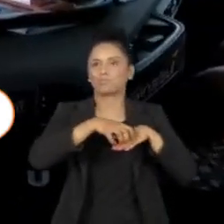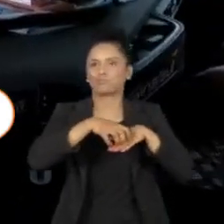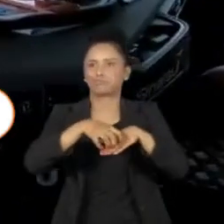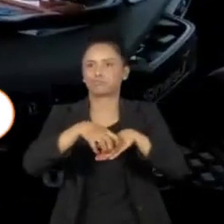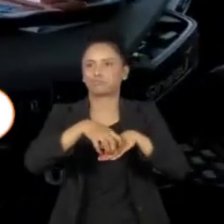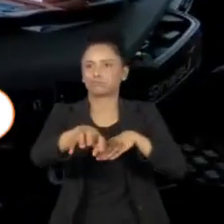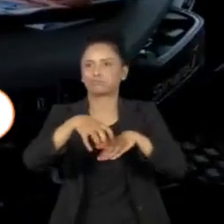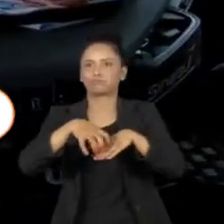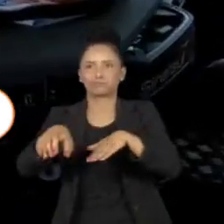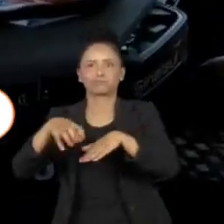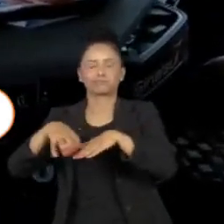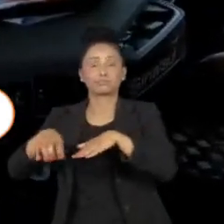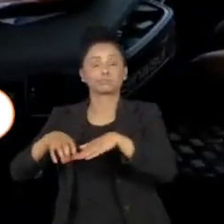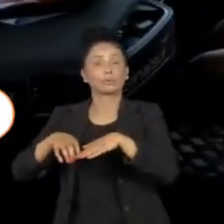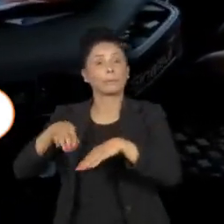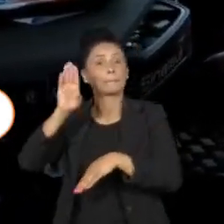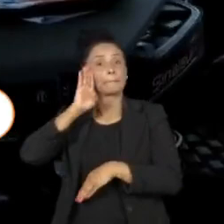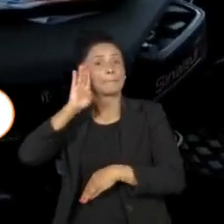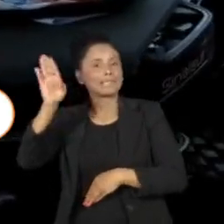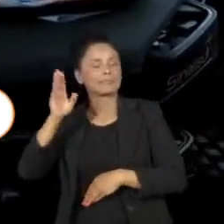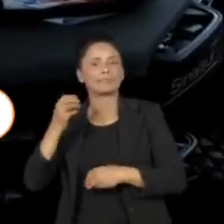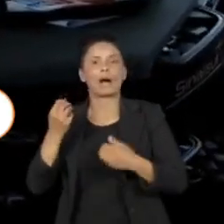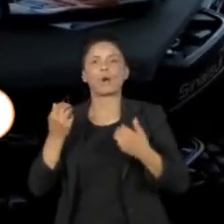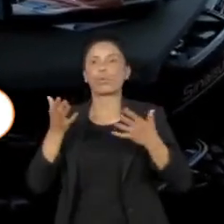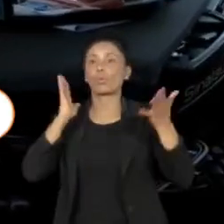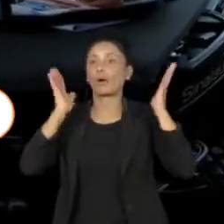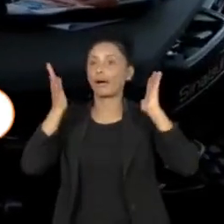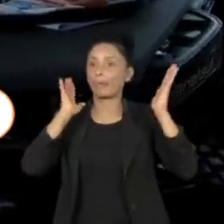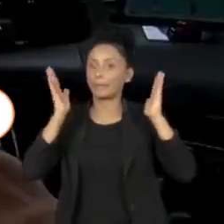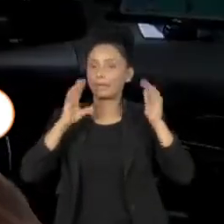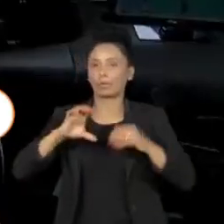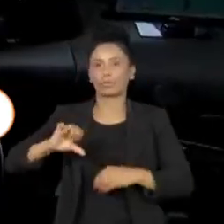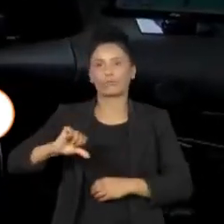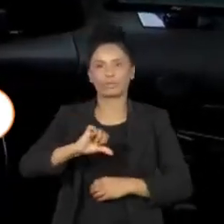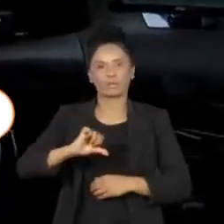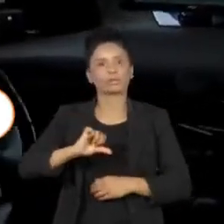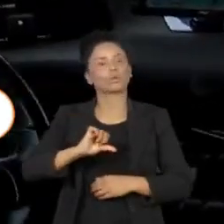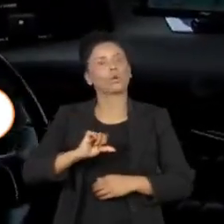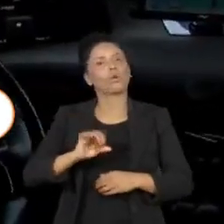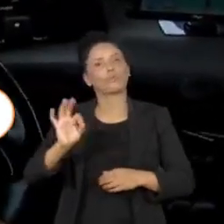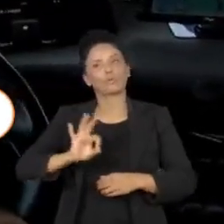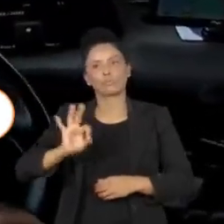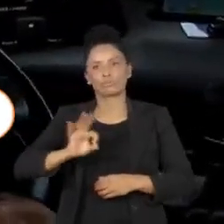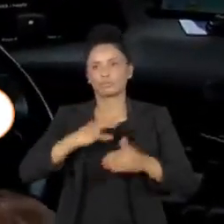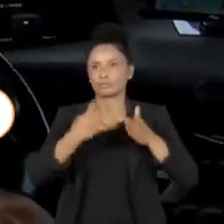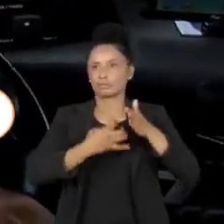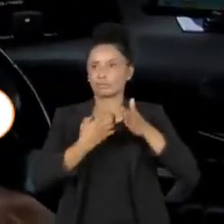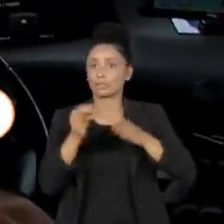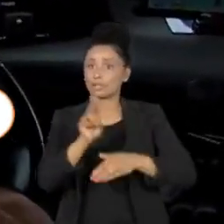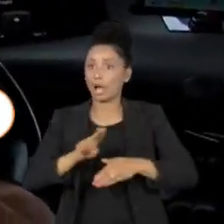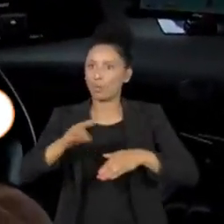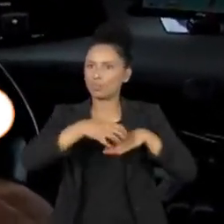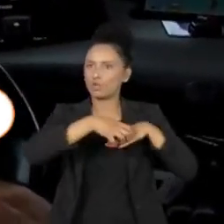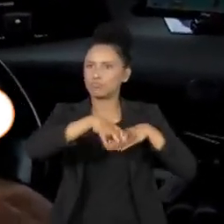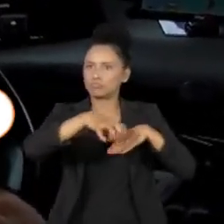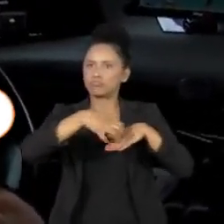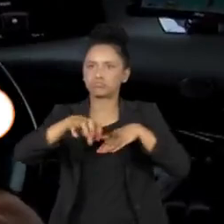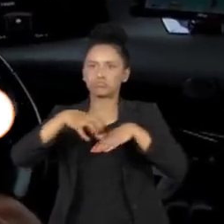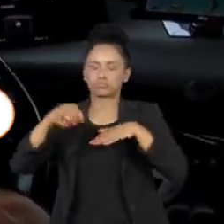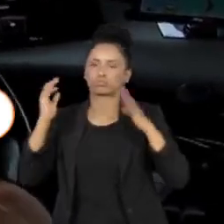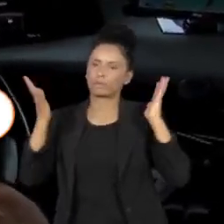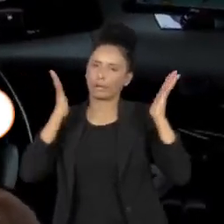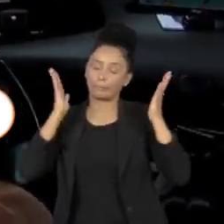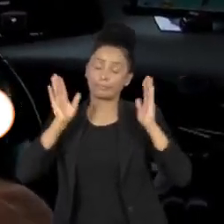rodoviário por meio de caminhões. 99% das empresas utilizam essa opção, mas grande parte